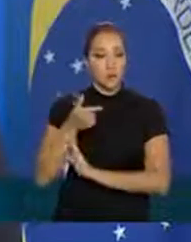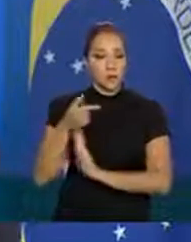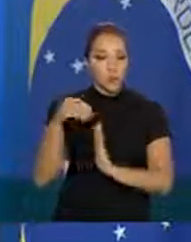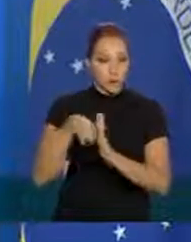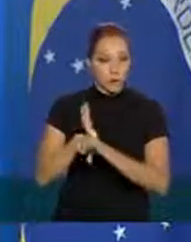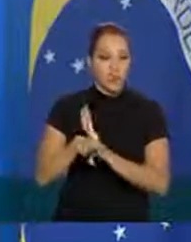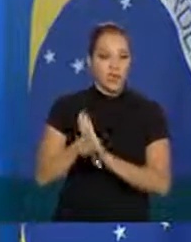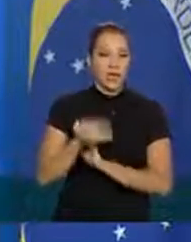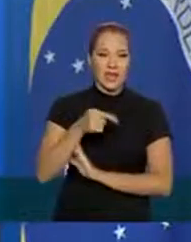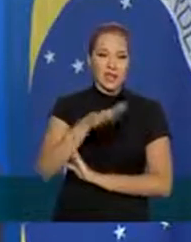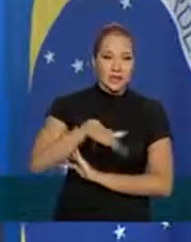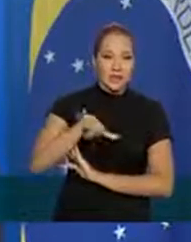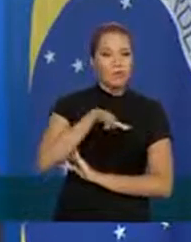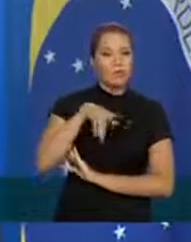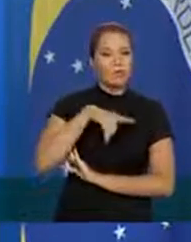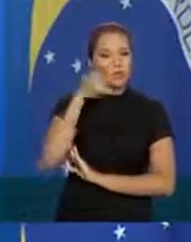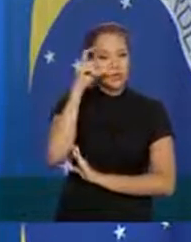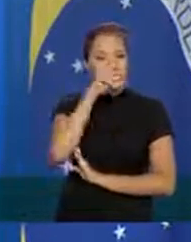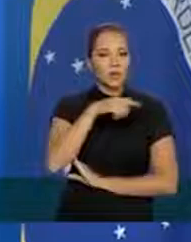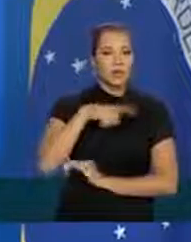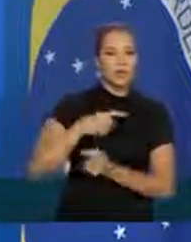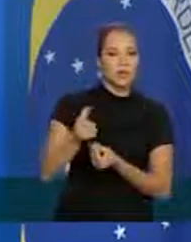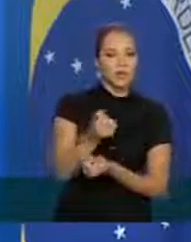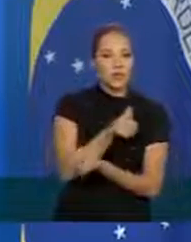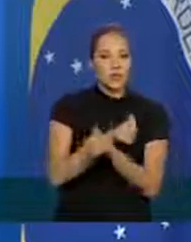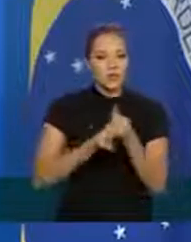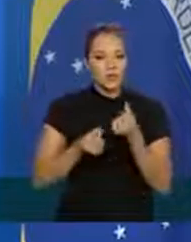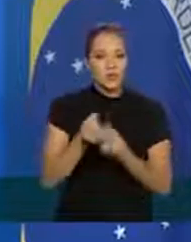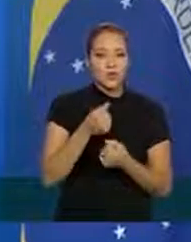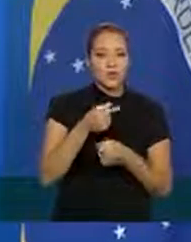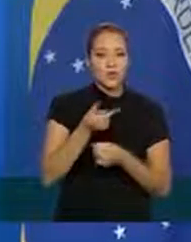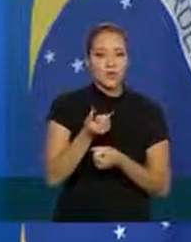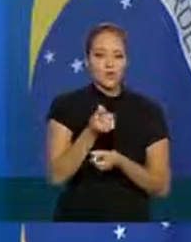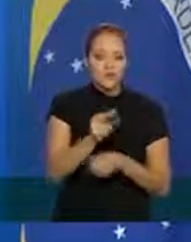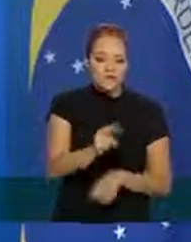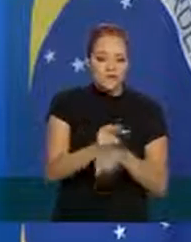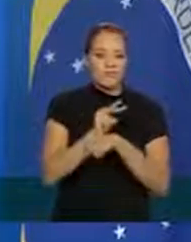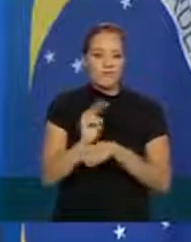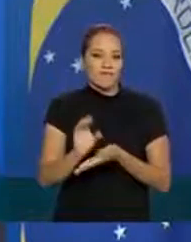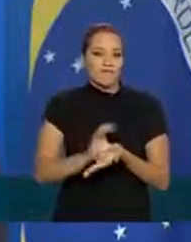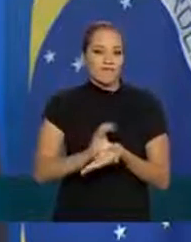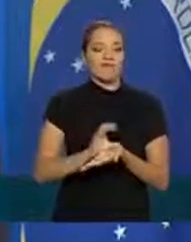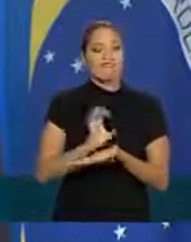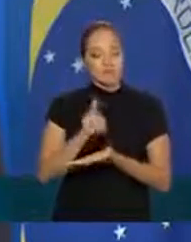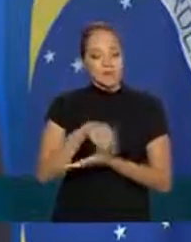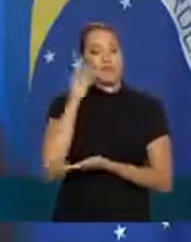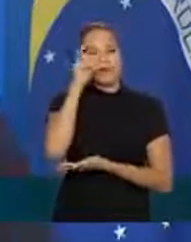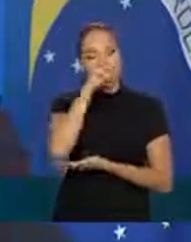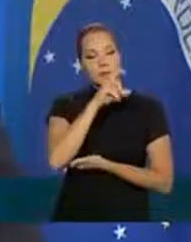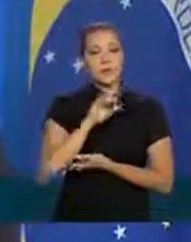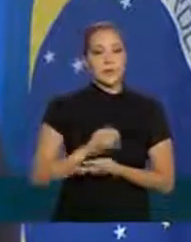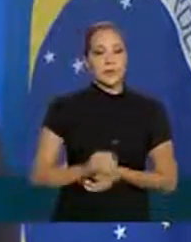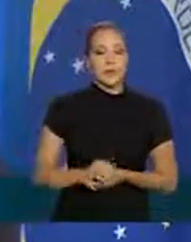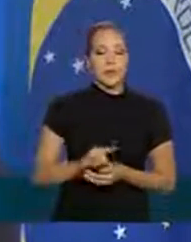esse setor está com uma dificuldade de ter recursos para se financiar o que acontece normalmente quando